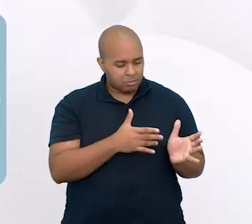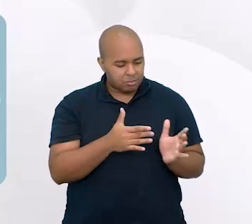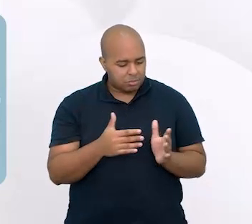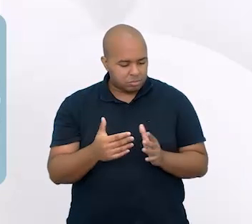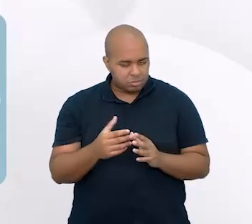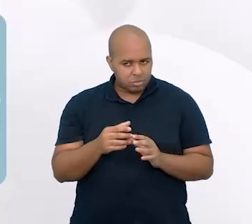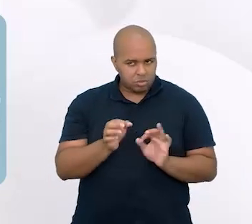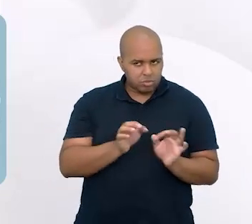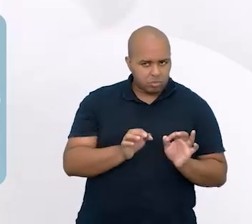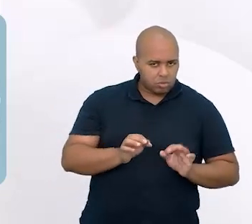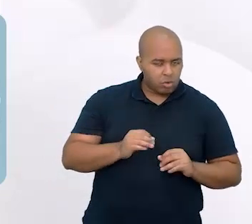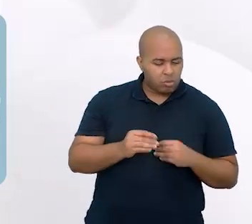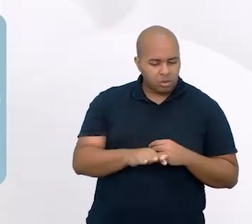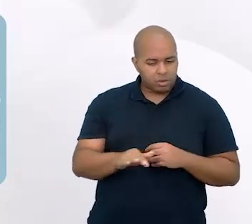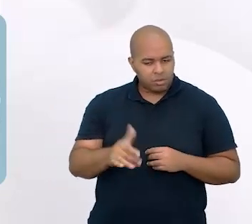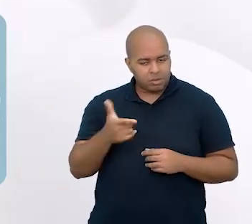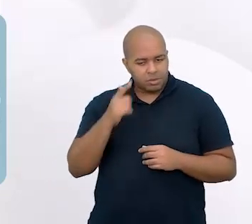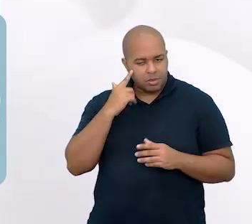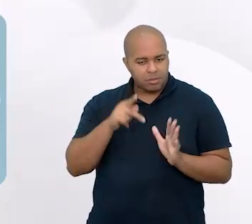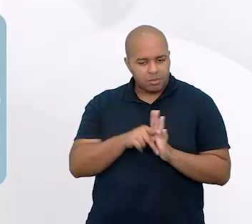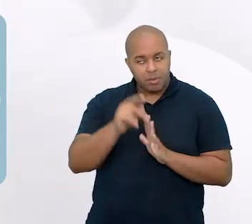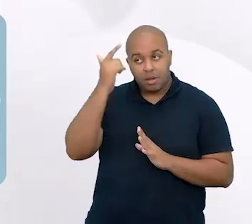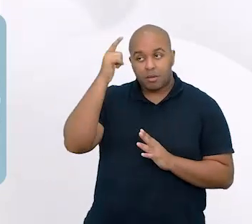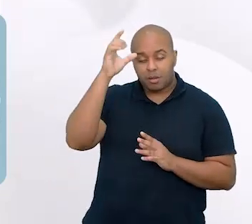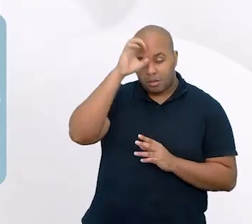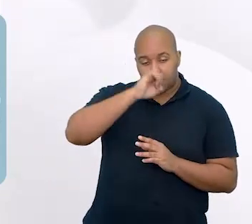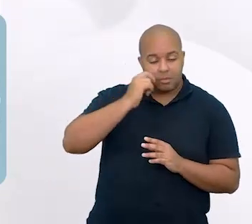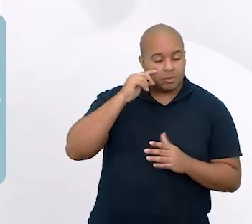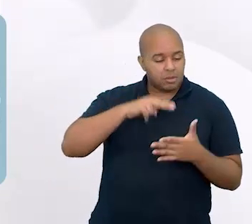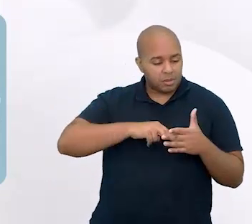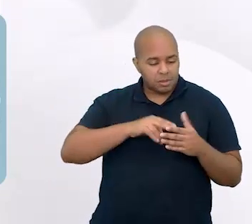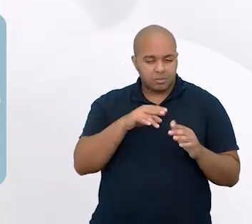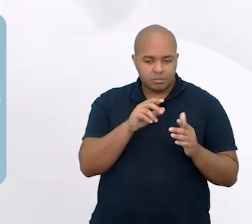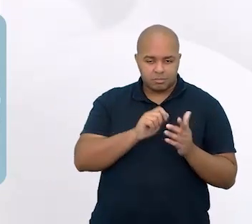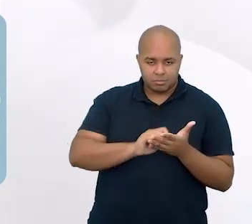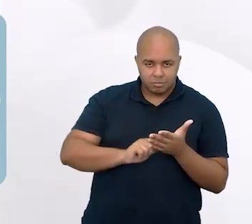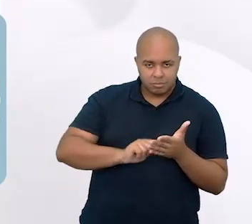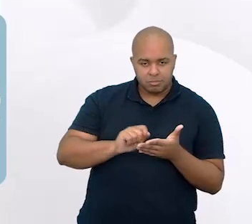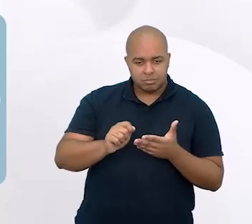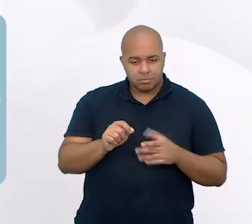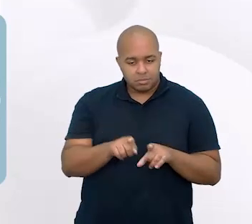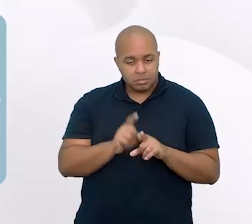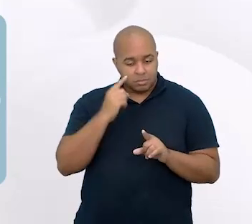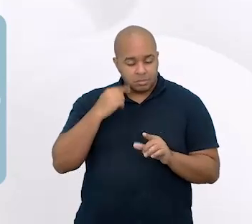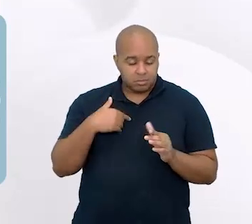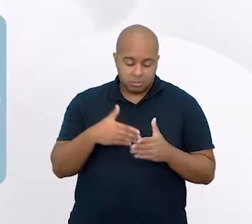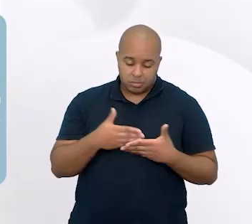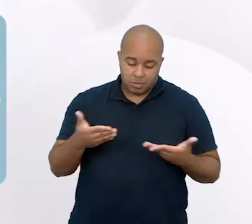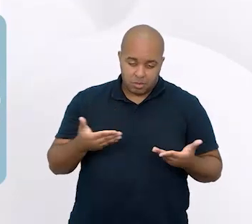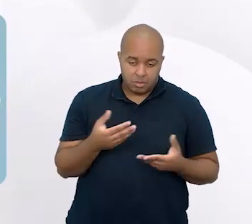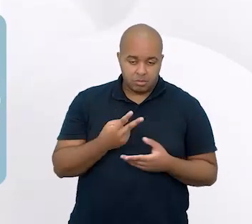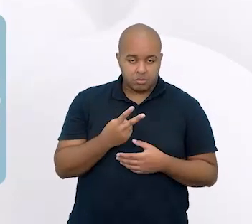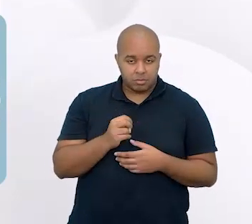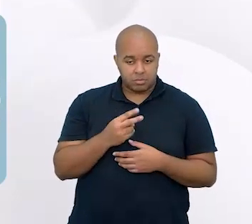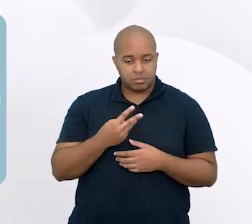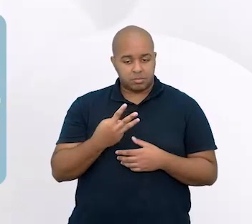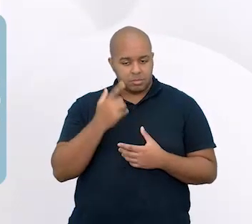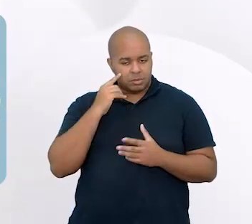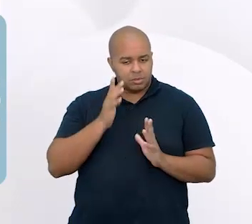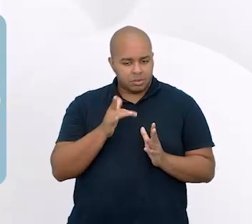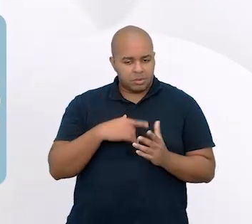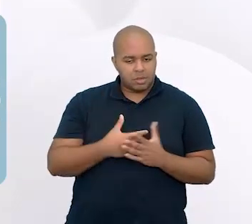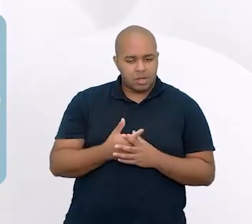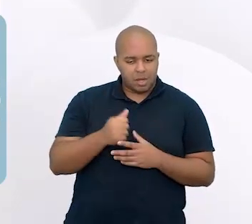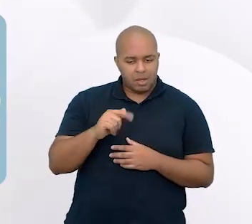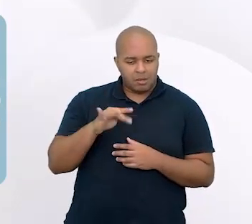cognitivos as crianças traçavam para poder aprender a ler e a escrever. E a gente chega no tempo presente. Estamos em 2023, geração